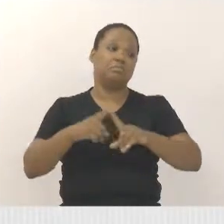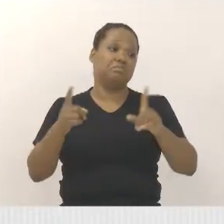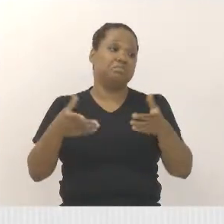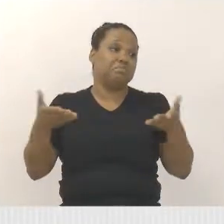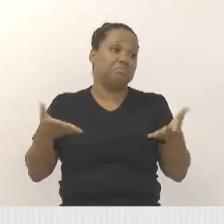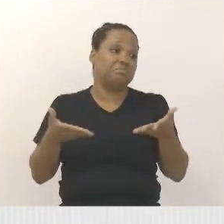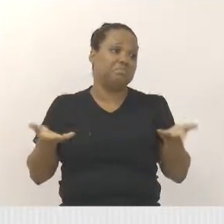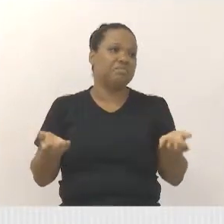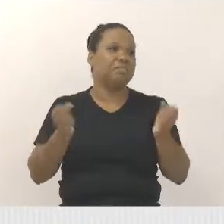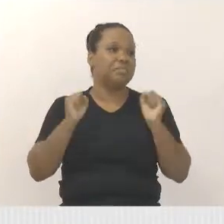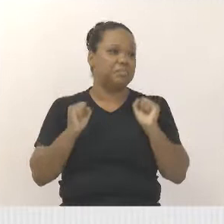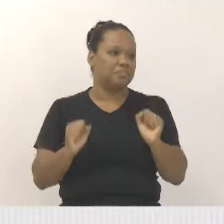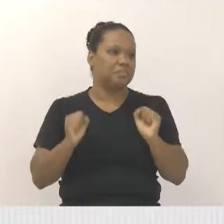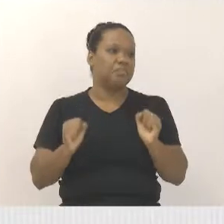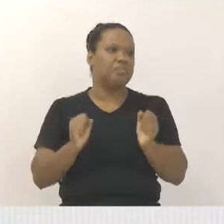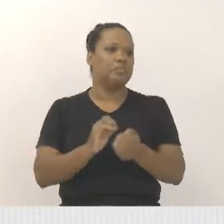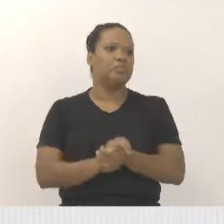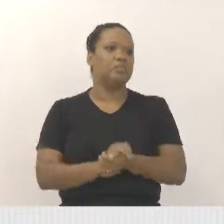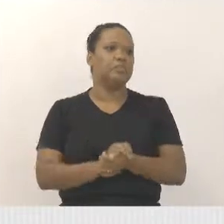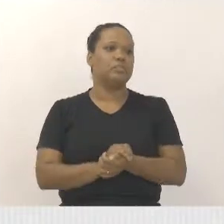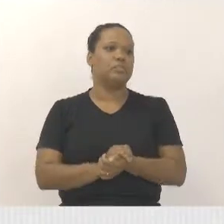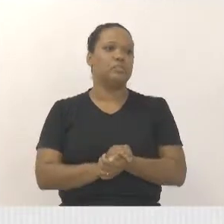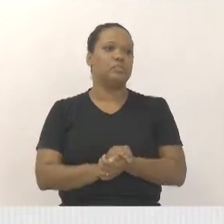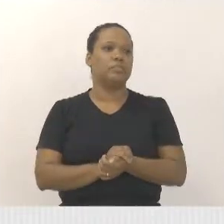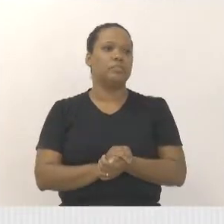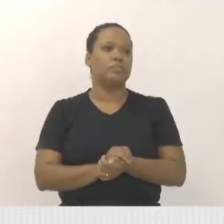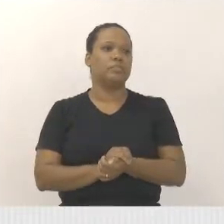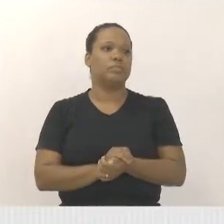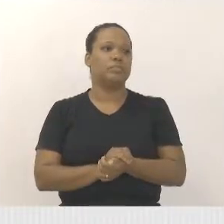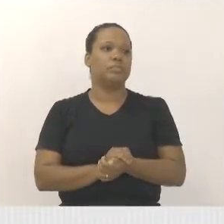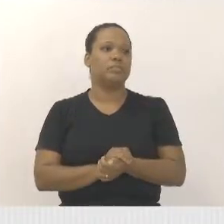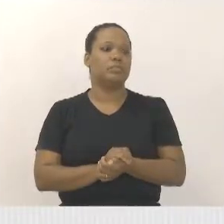fazer. Como não dá para fazer agora